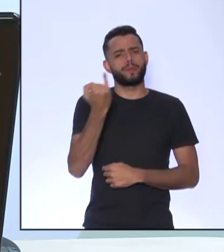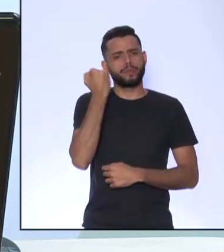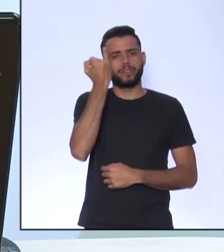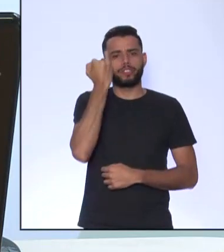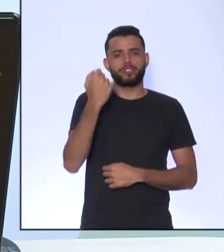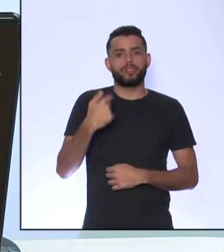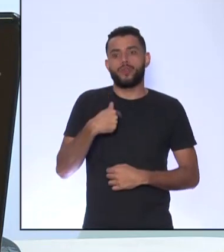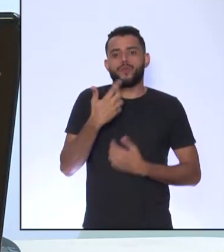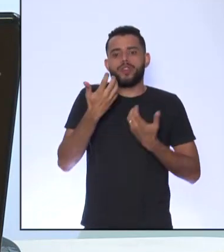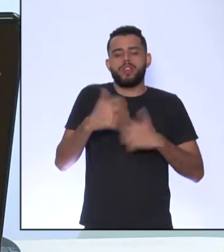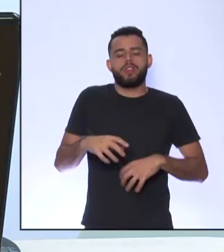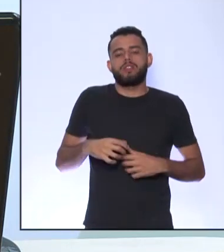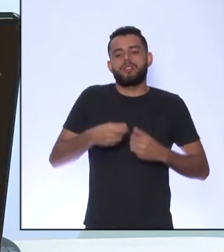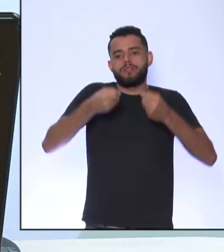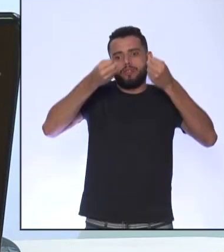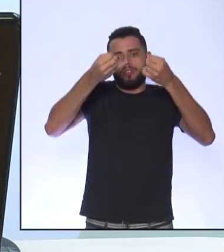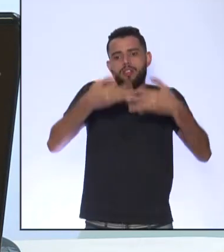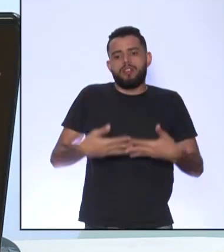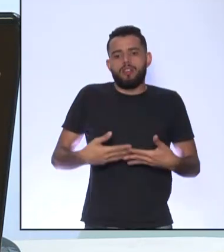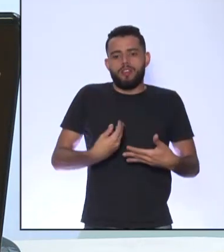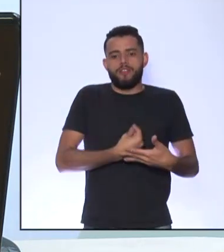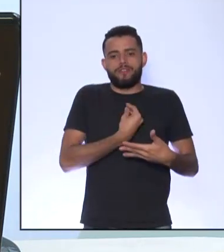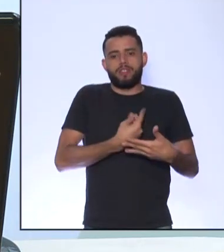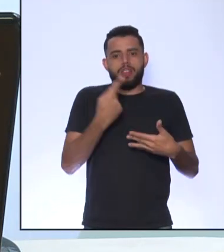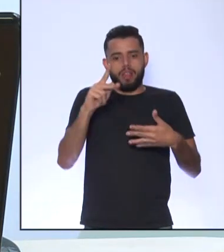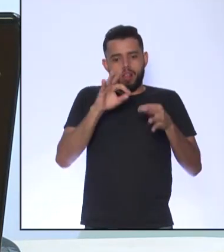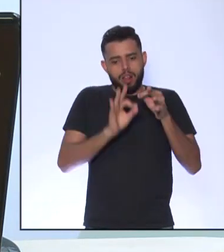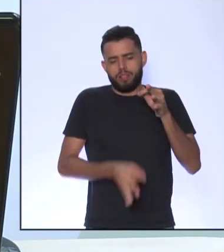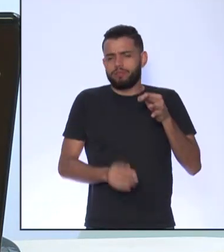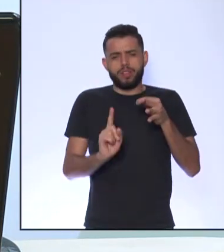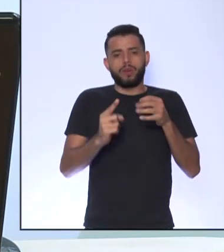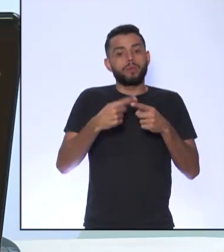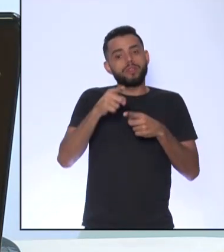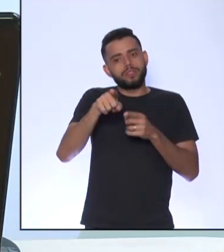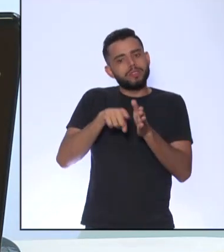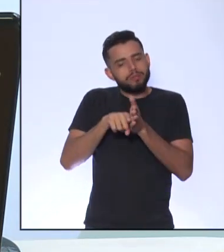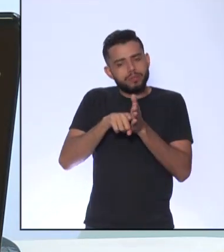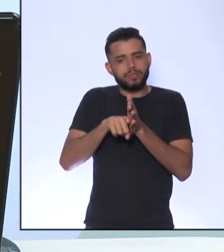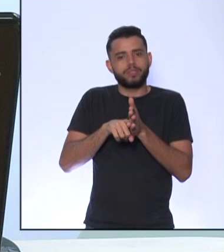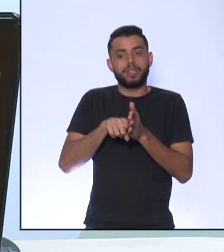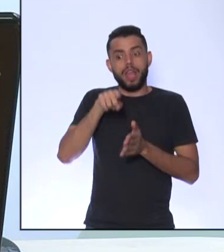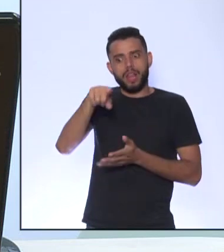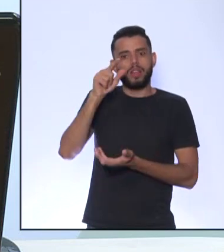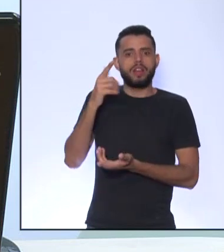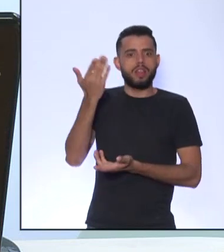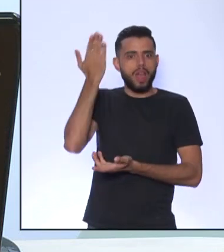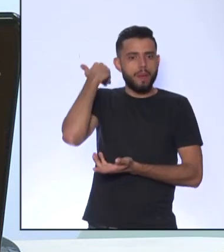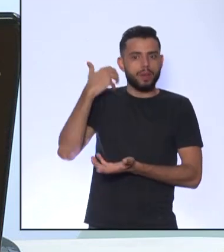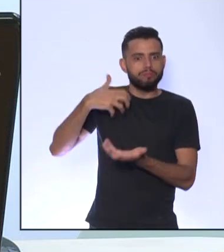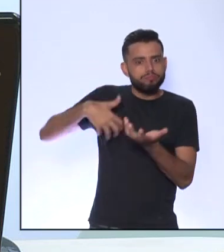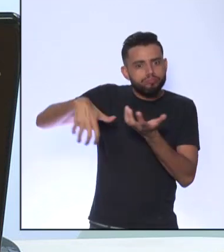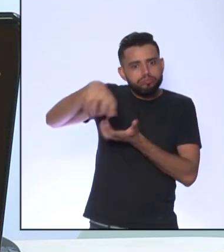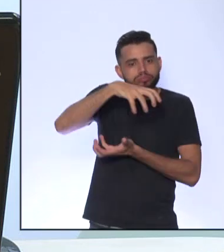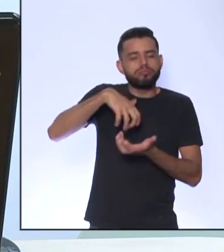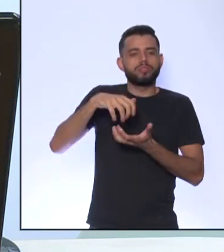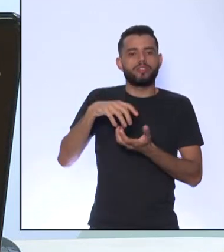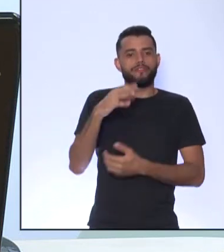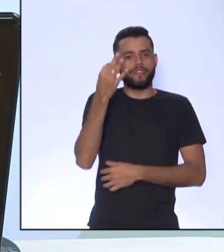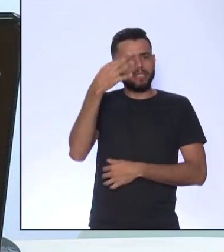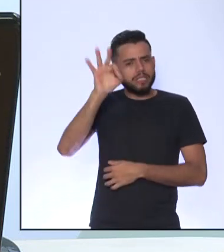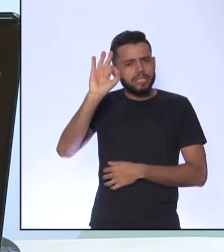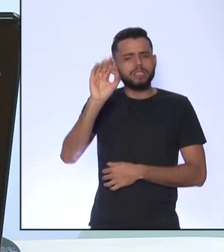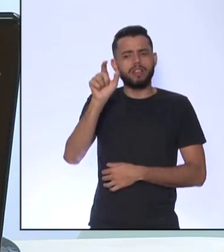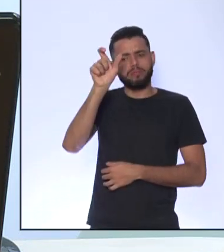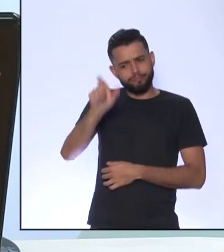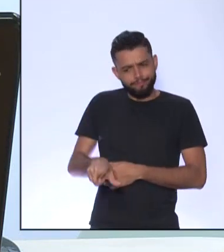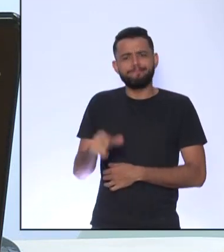sobre ela Porque vocês vão fazer a pesquisa Ela foi muito importante No período da Revolução Francesa Ela fez peças de teatro Ela fez várias